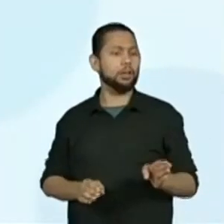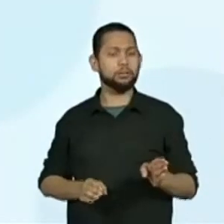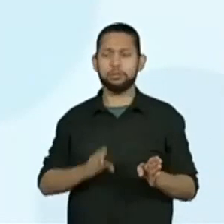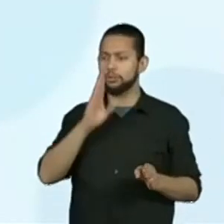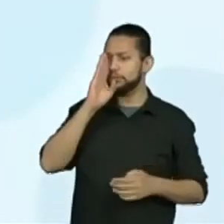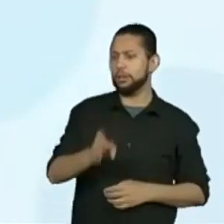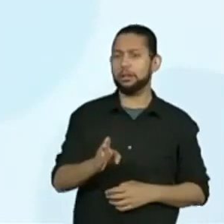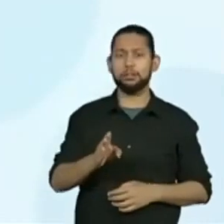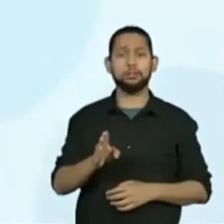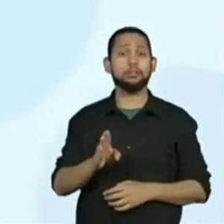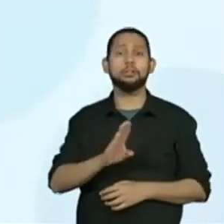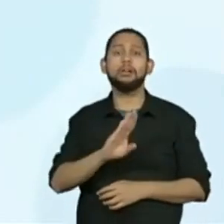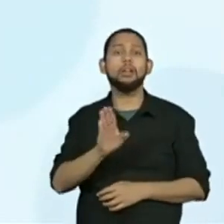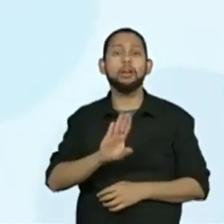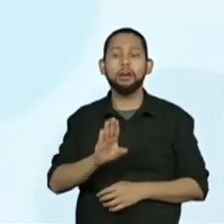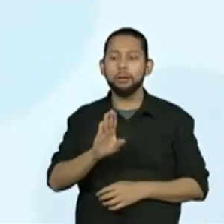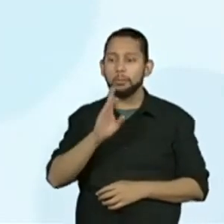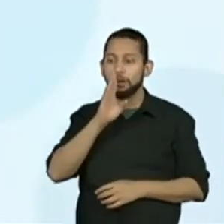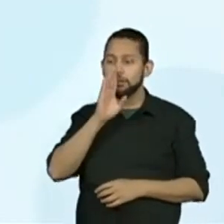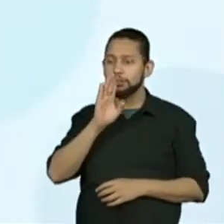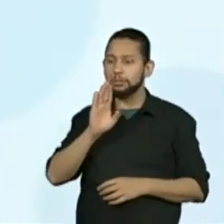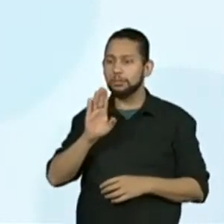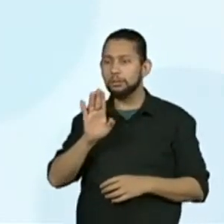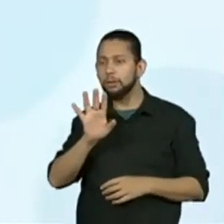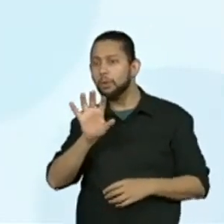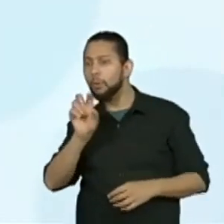justamente está relacionada à questão da imaginação.